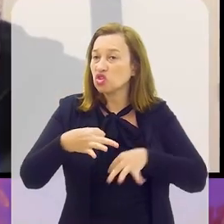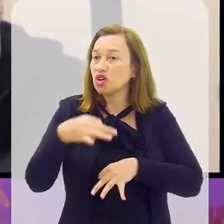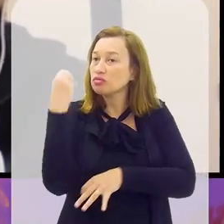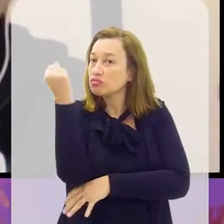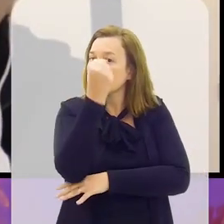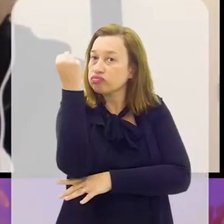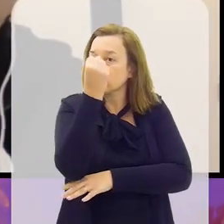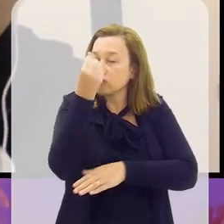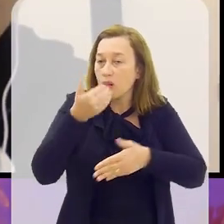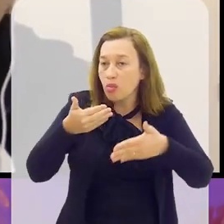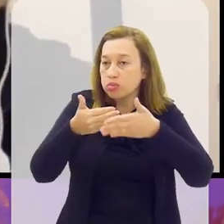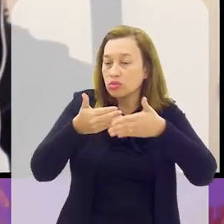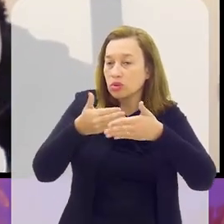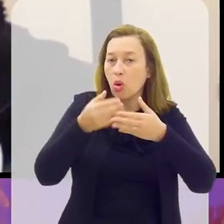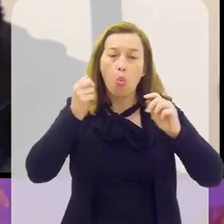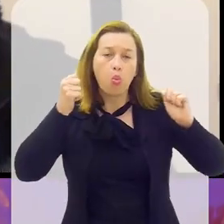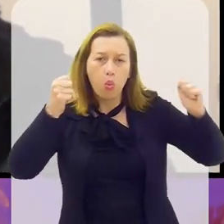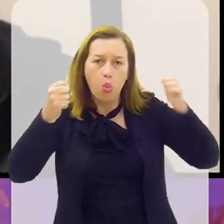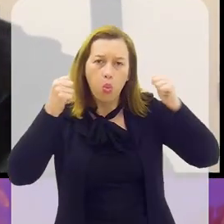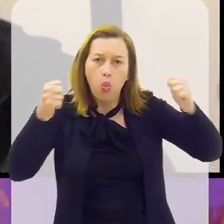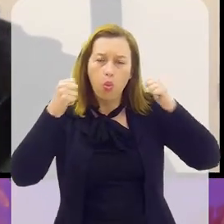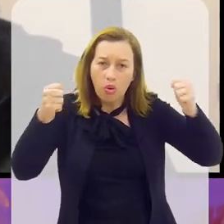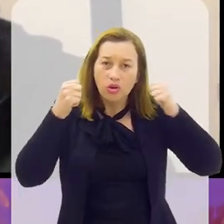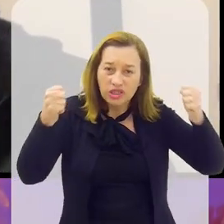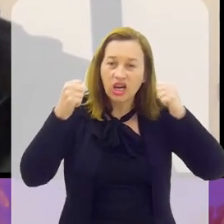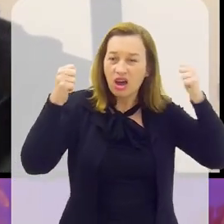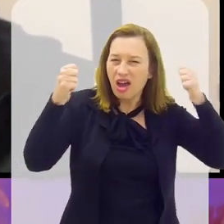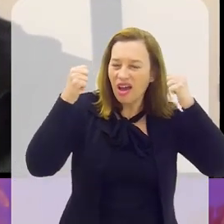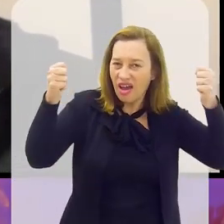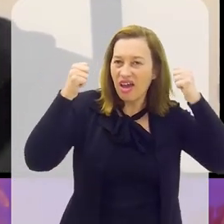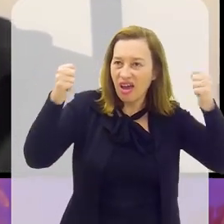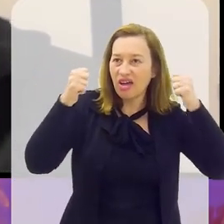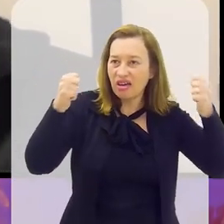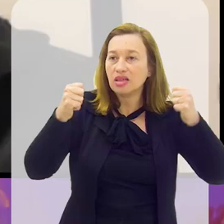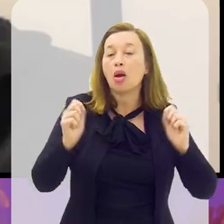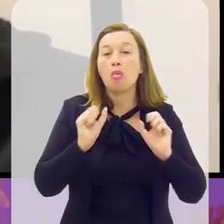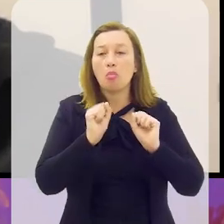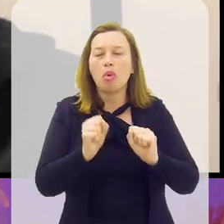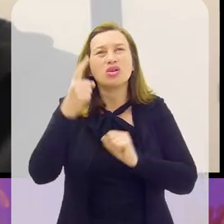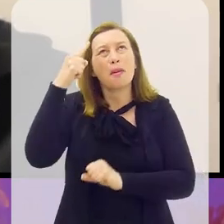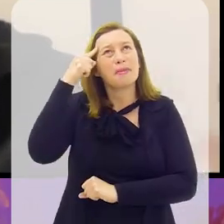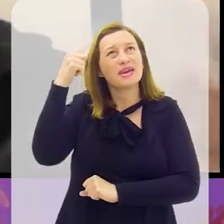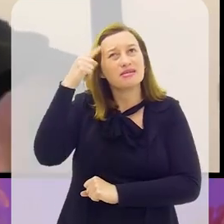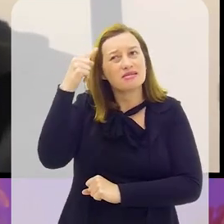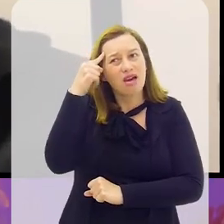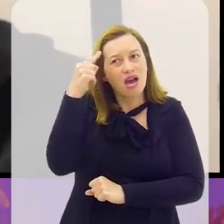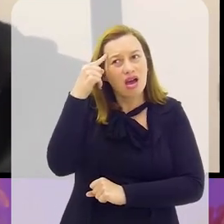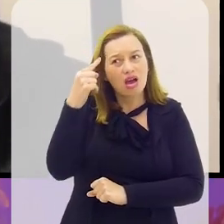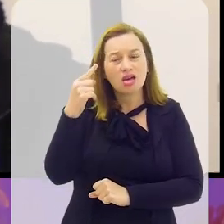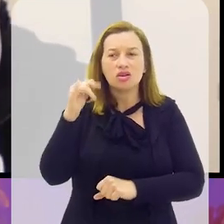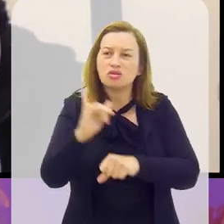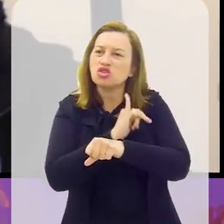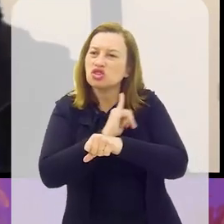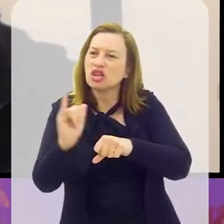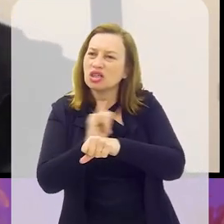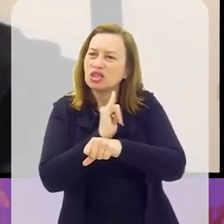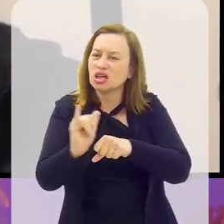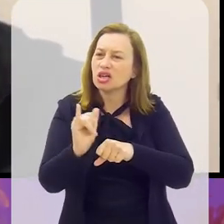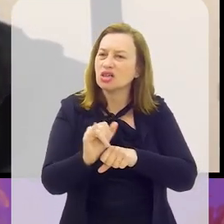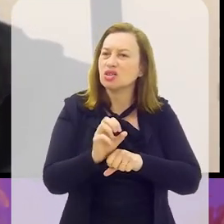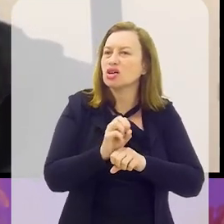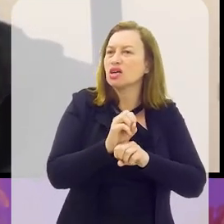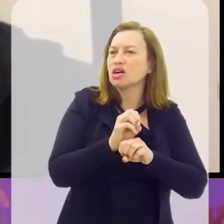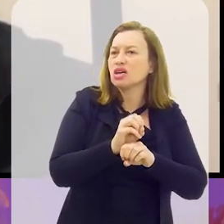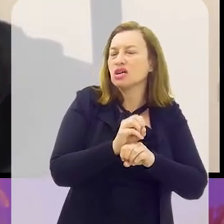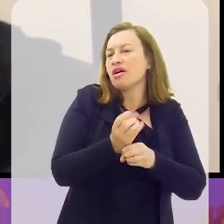seja um projeto muito sério de aproximação com esses torcedores, né? E que, de alguma forma, possa pensar aí em